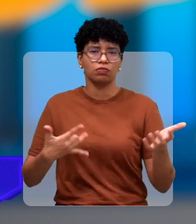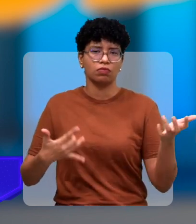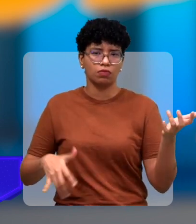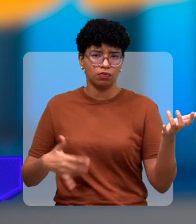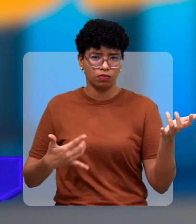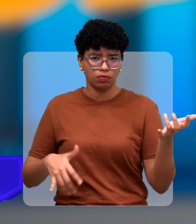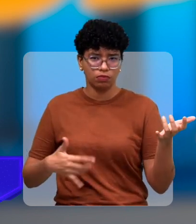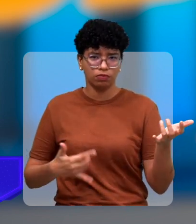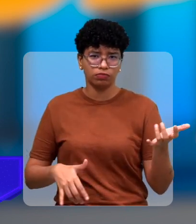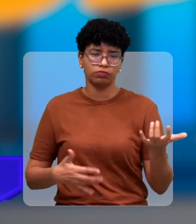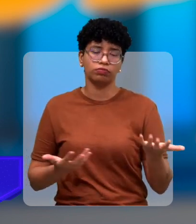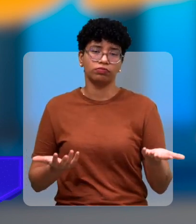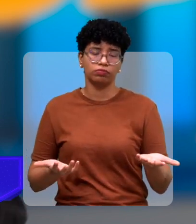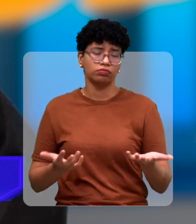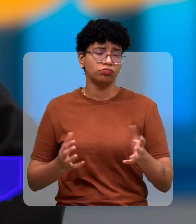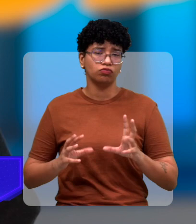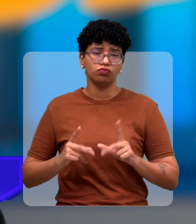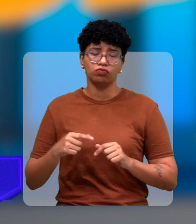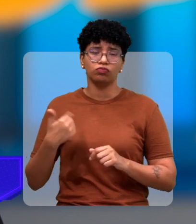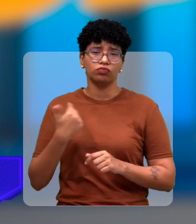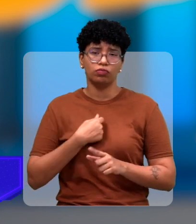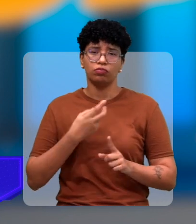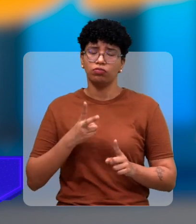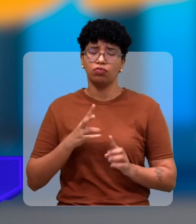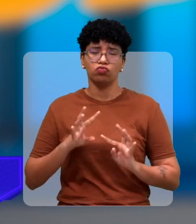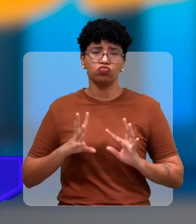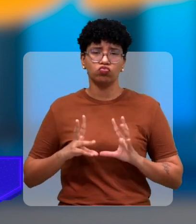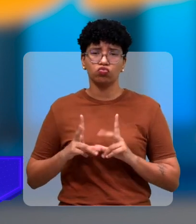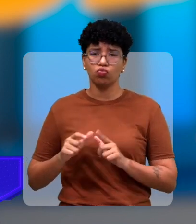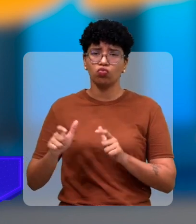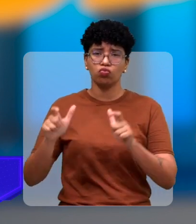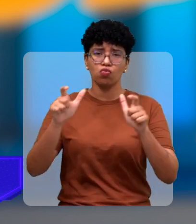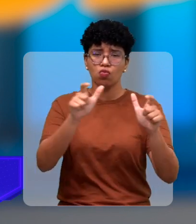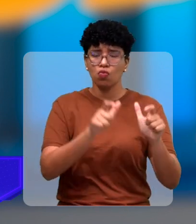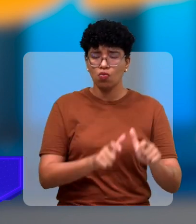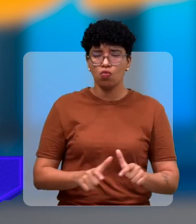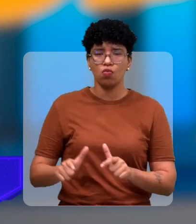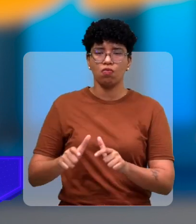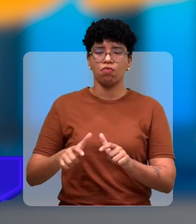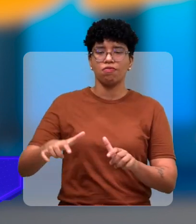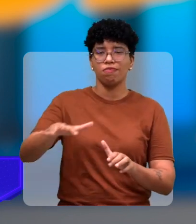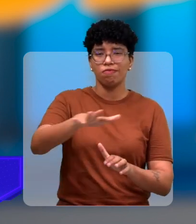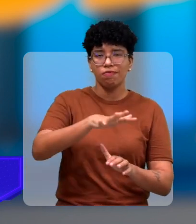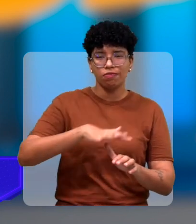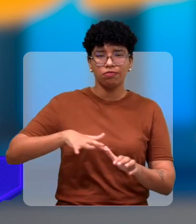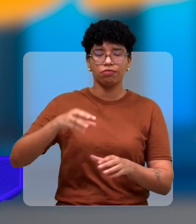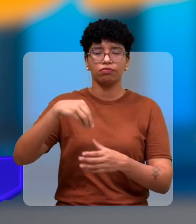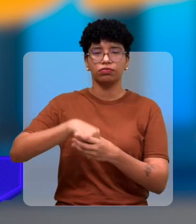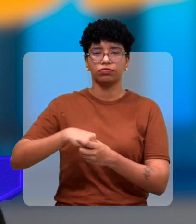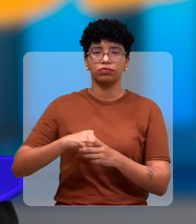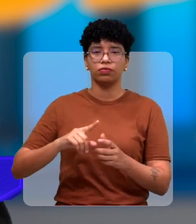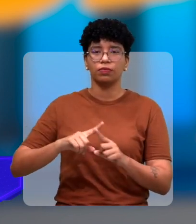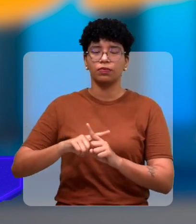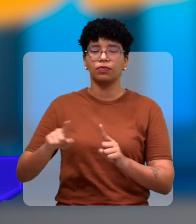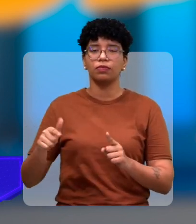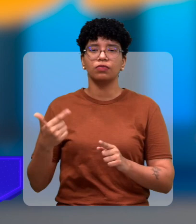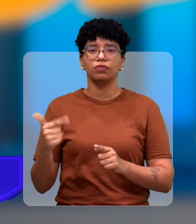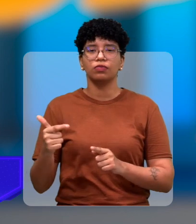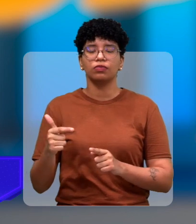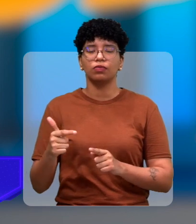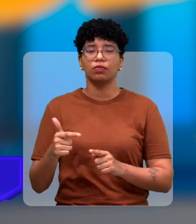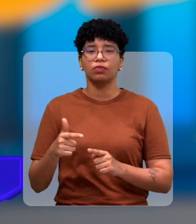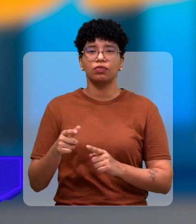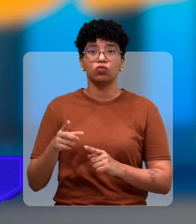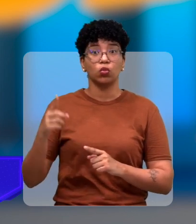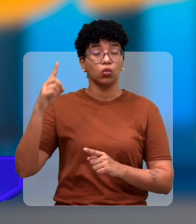e violão. Então, praticamente, nós estamos funcionando em todas as áreas. Ainda não temos